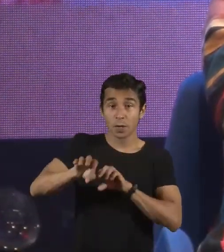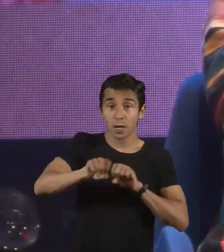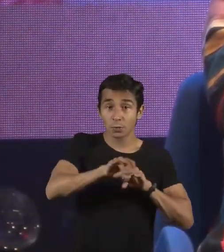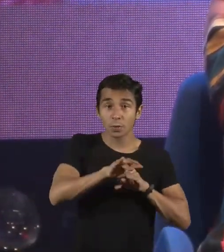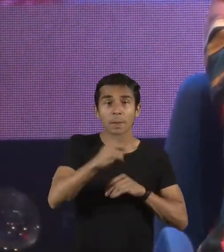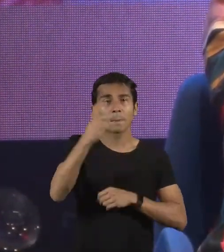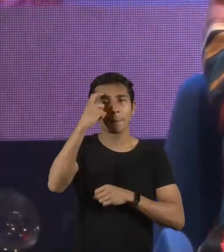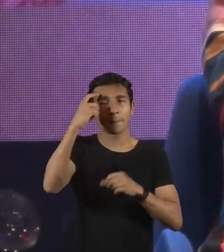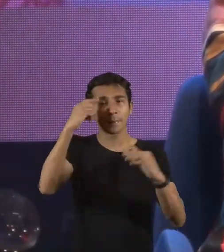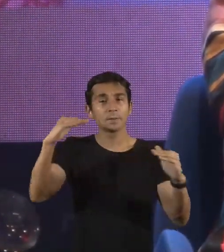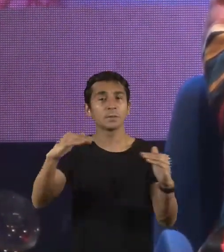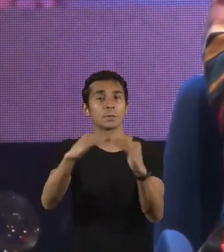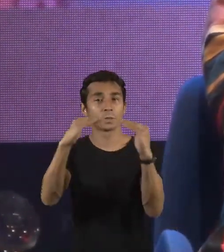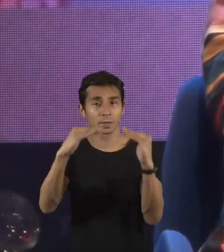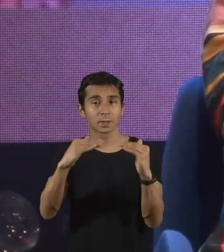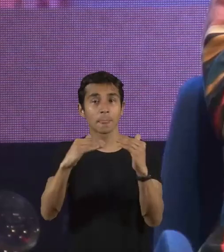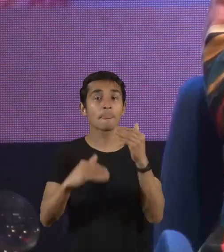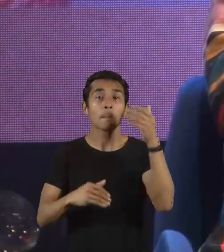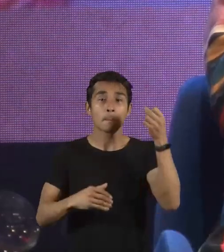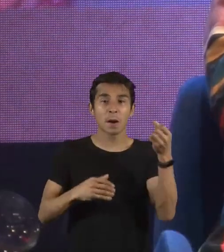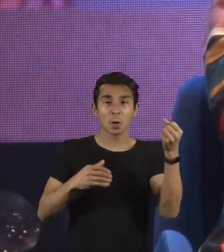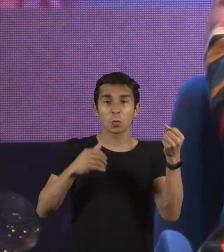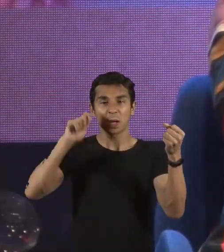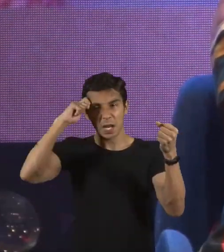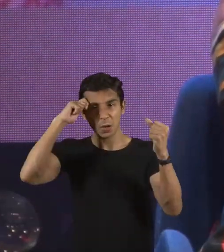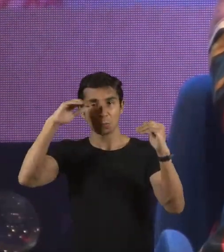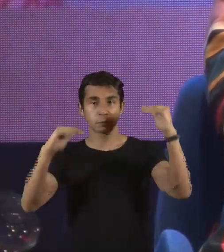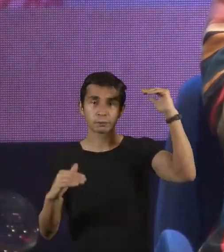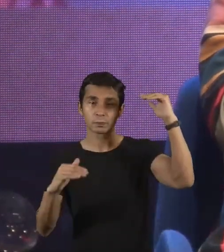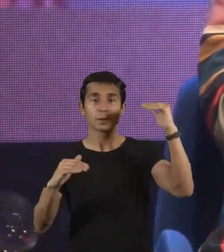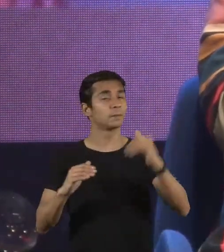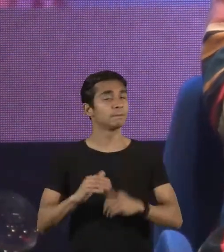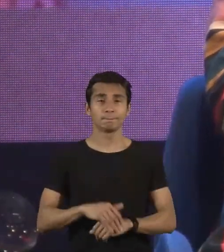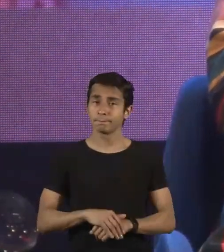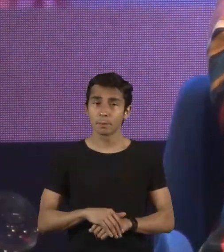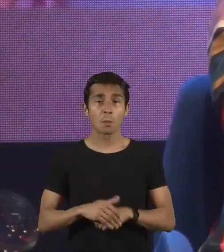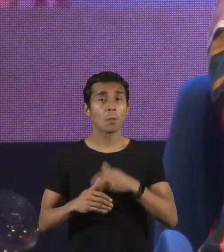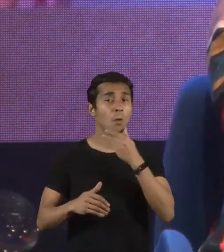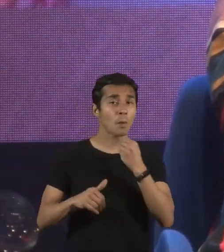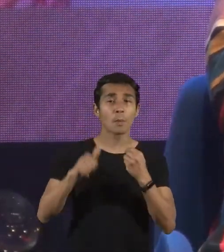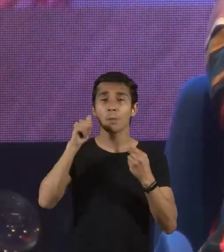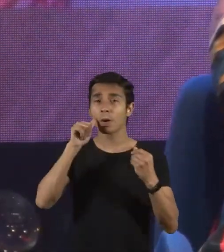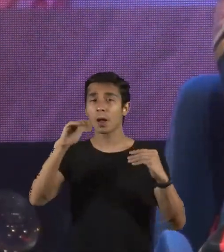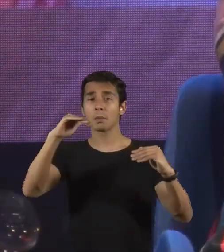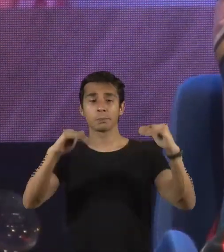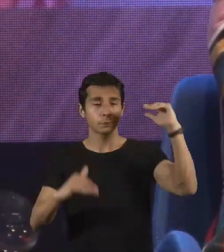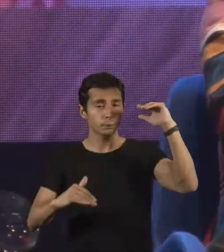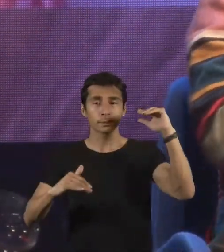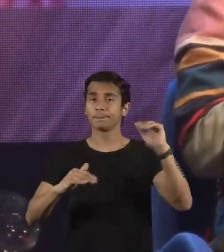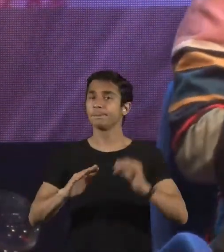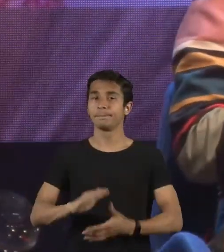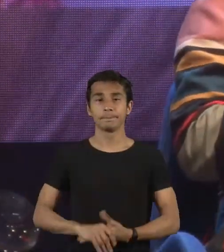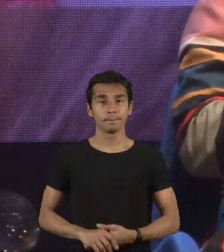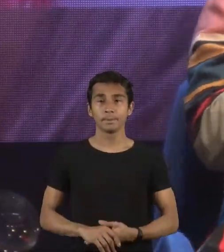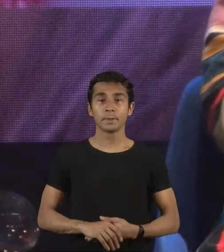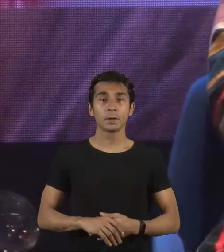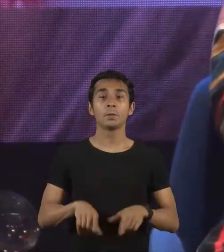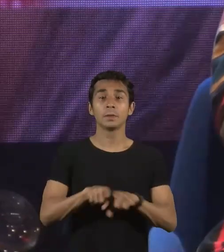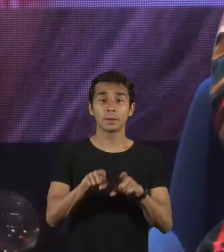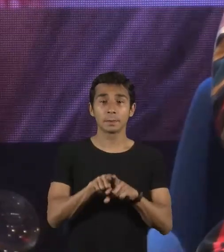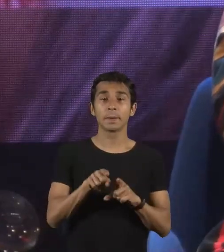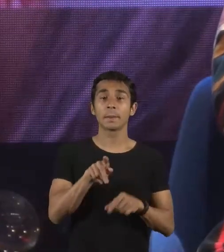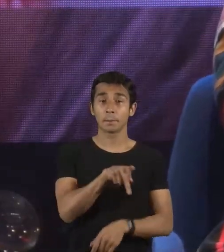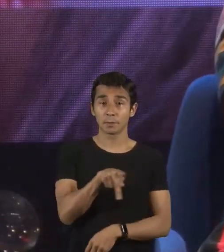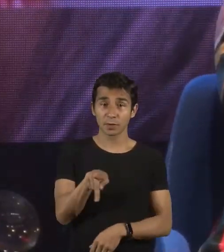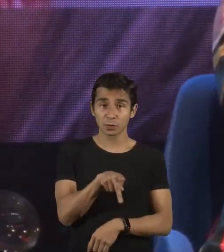branco não é melhor que o negro, a mulher não é pior que o homem, os professores que lutem dentro das suas instituições por